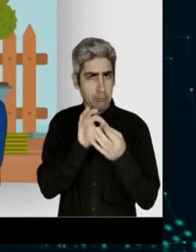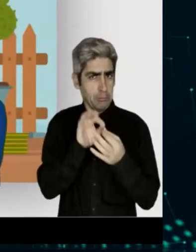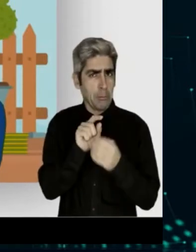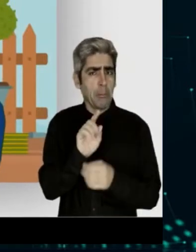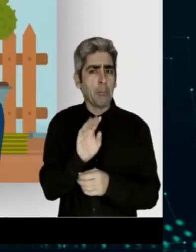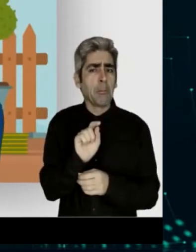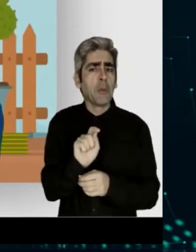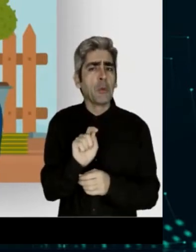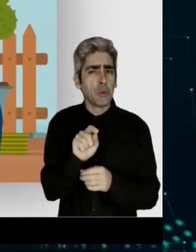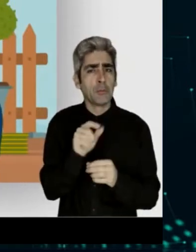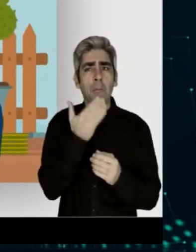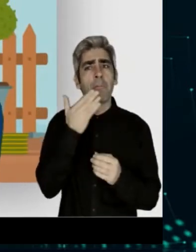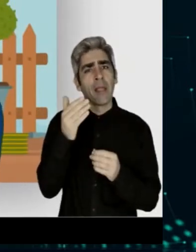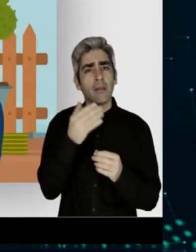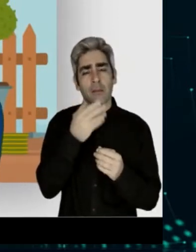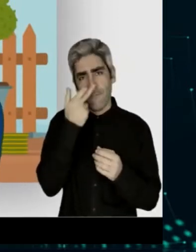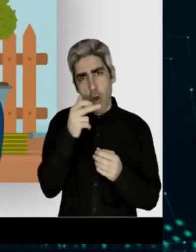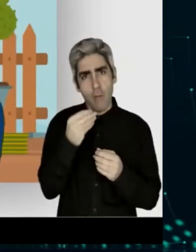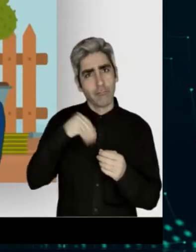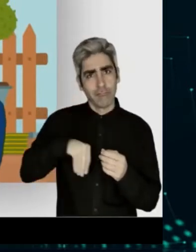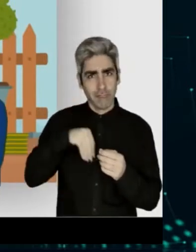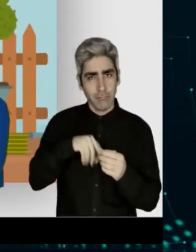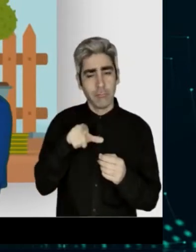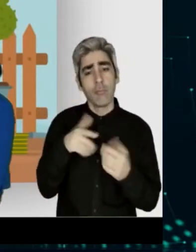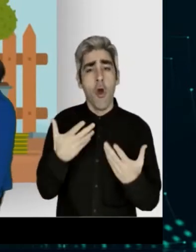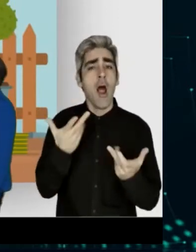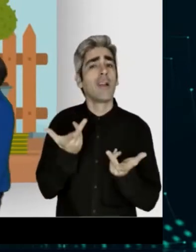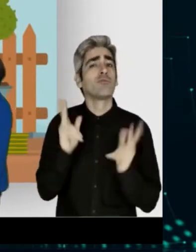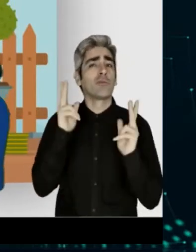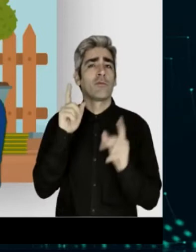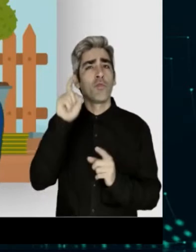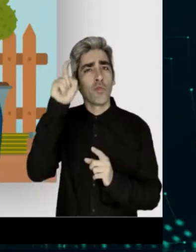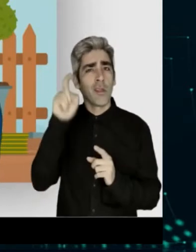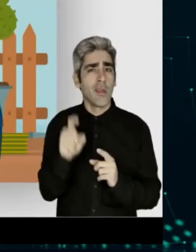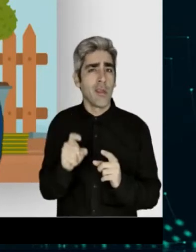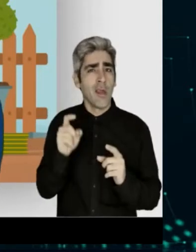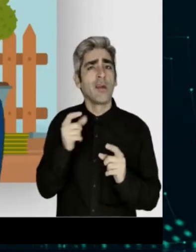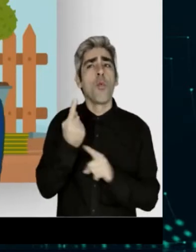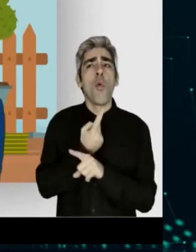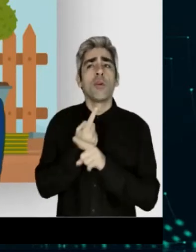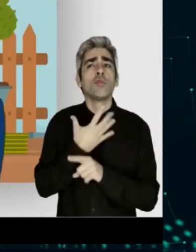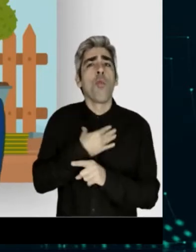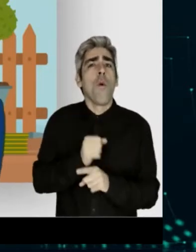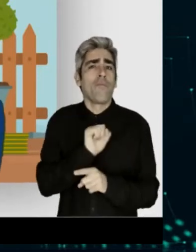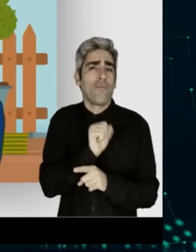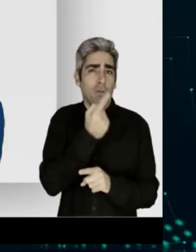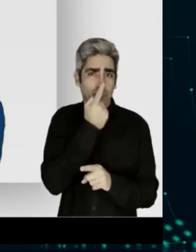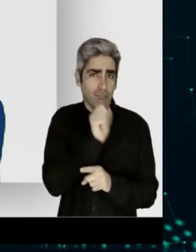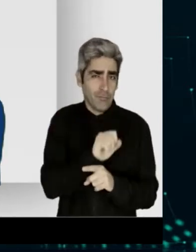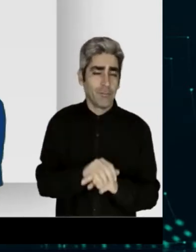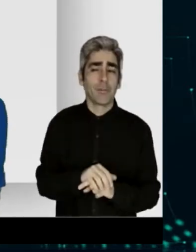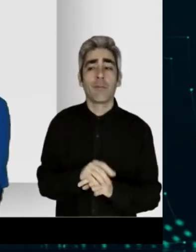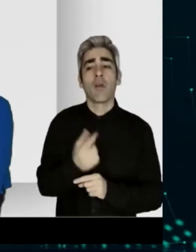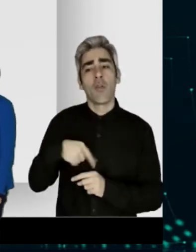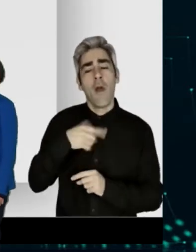capacidade e a qualidade da resposta ao cidadão. A Ana vai partilhar os principais desafios que estiveram na gênese